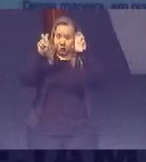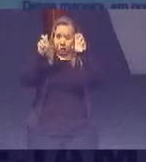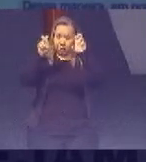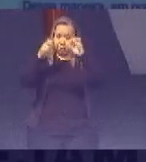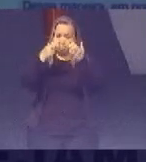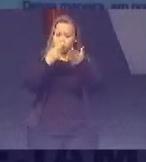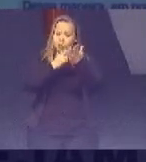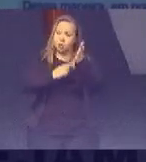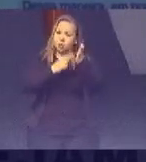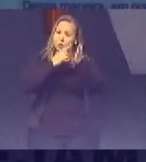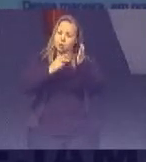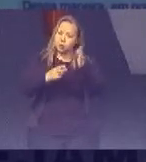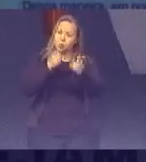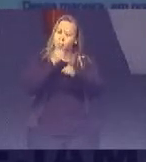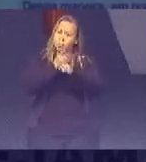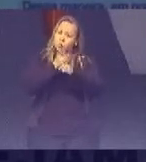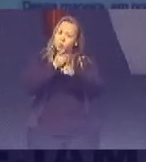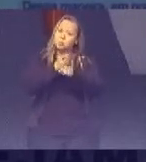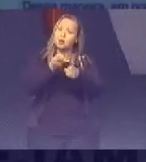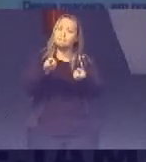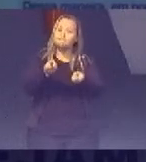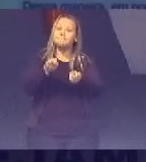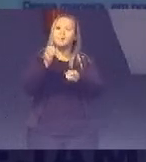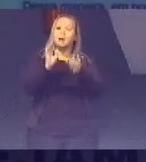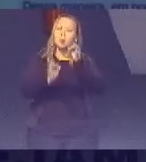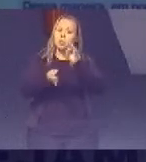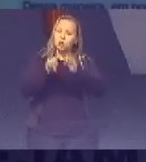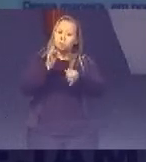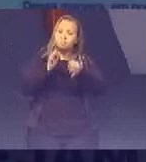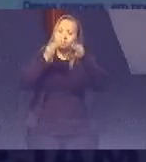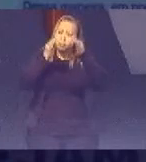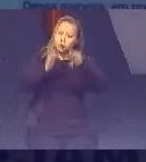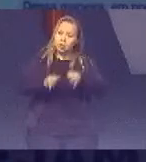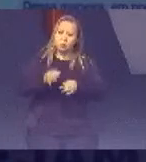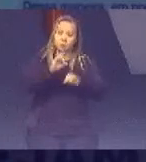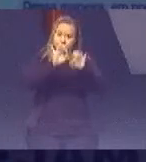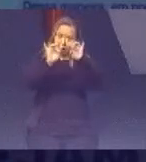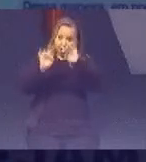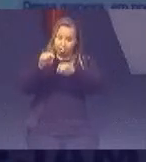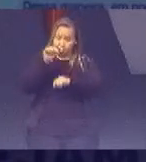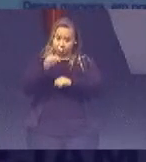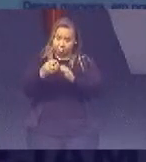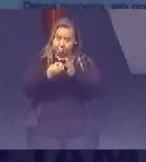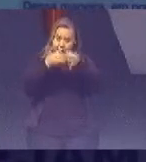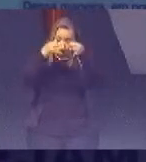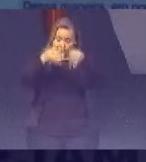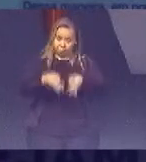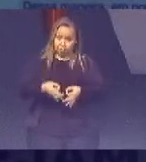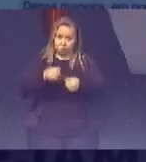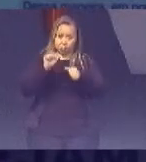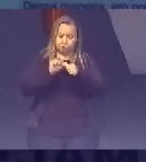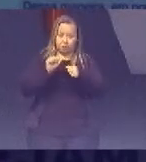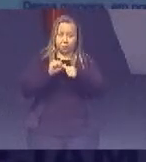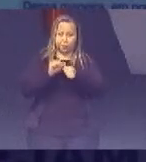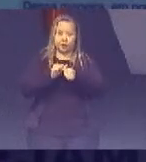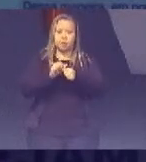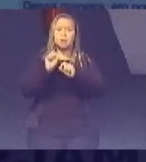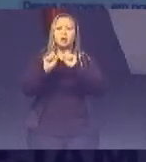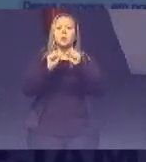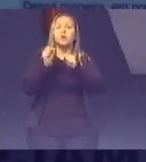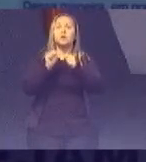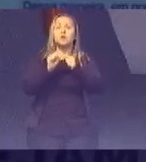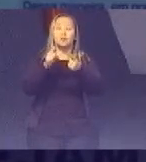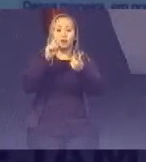relatório A gente vai encontrar A justificativa Para cada uma Das adequações Que foram feitas Então o que Foi feito Na meta